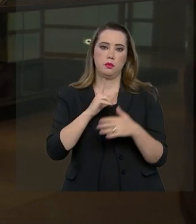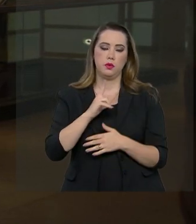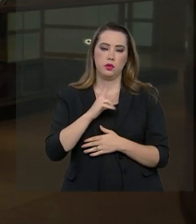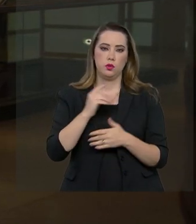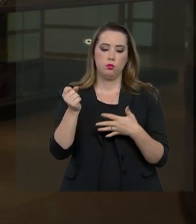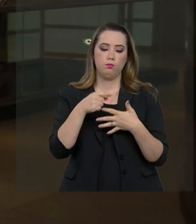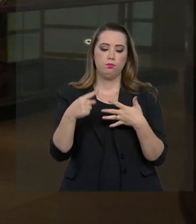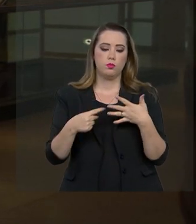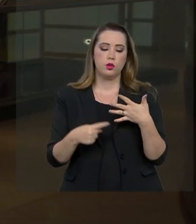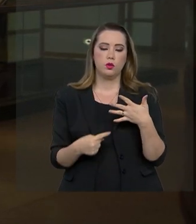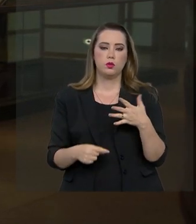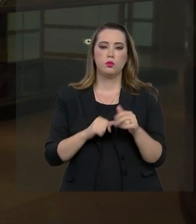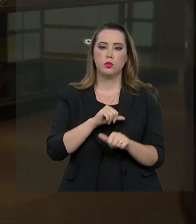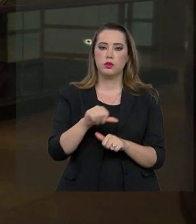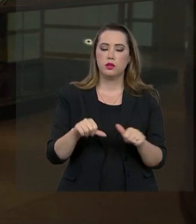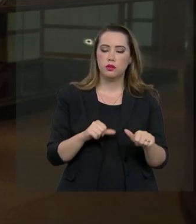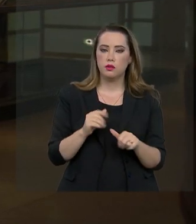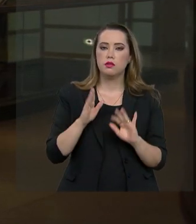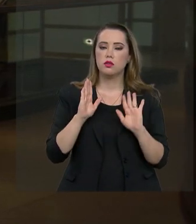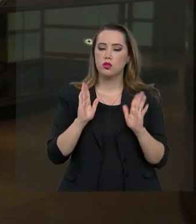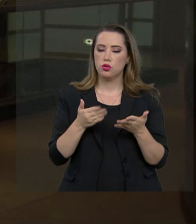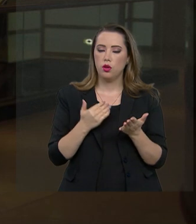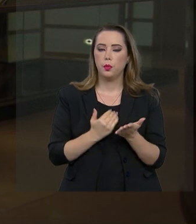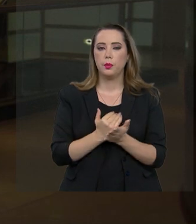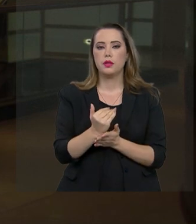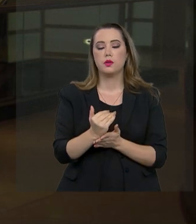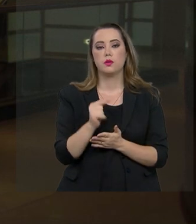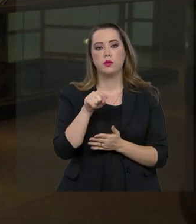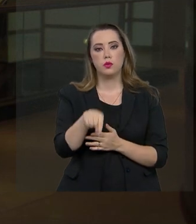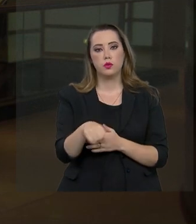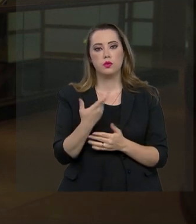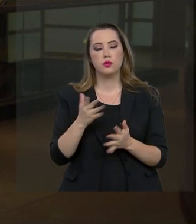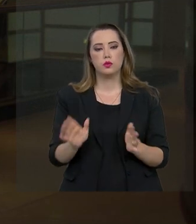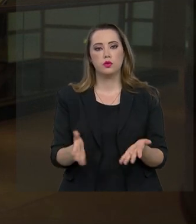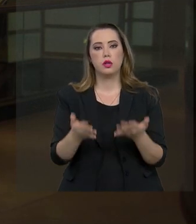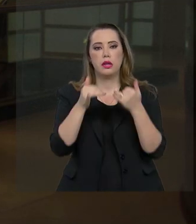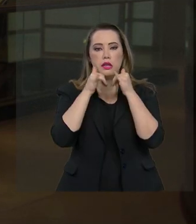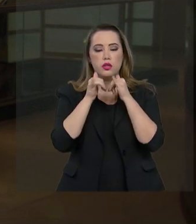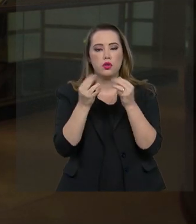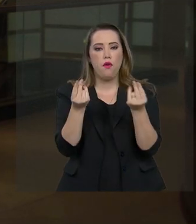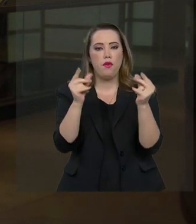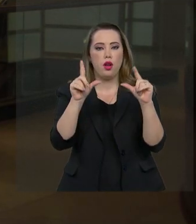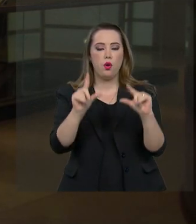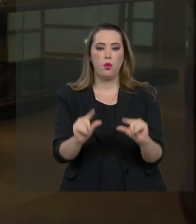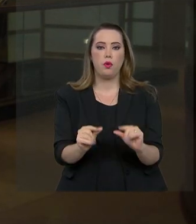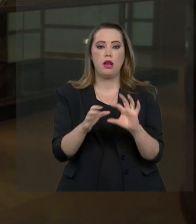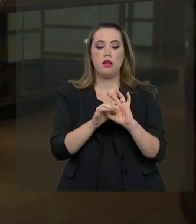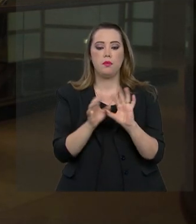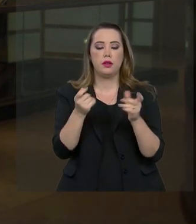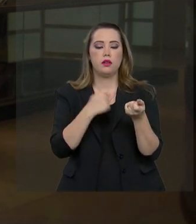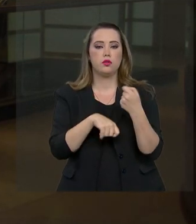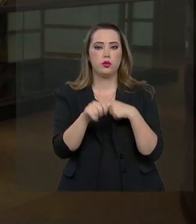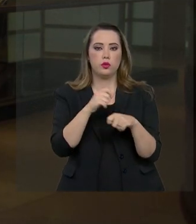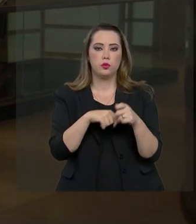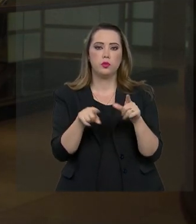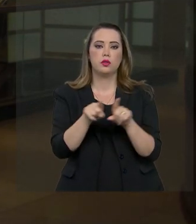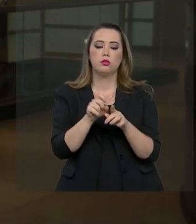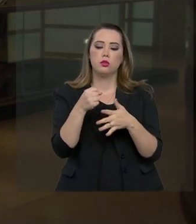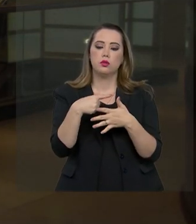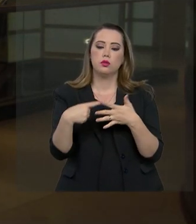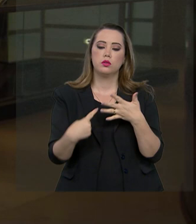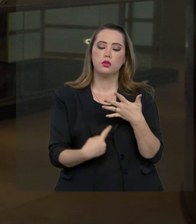série de mudanças. Algumas já estão em vigor, como o choque de energia barata, a lei da liberdade econômica, entre